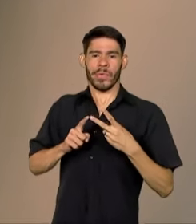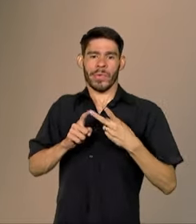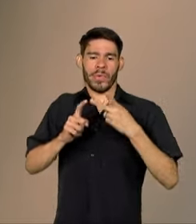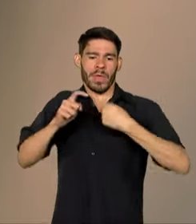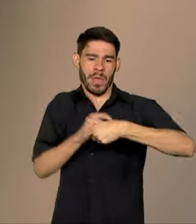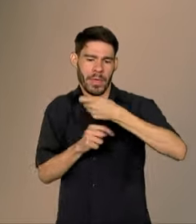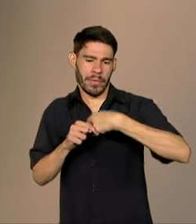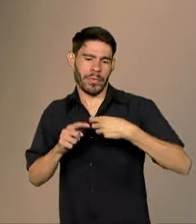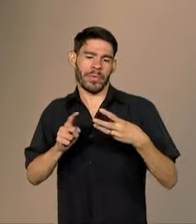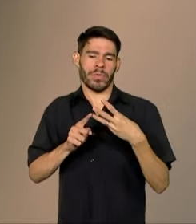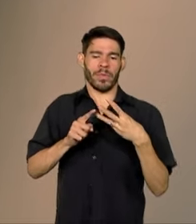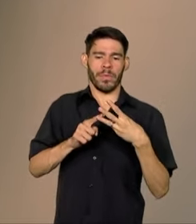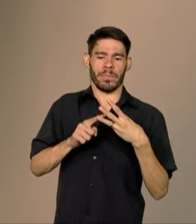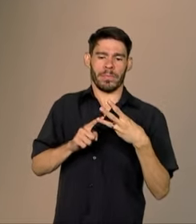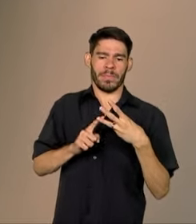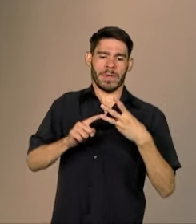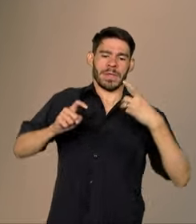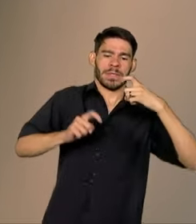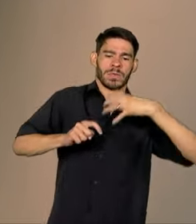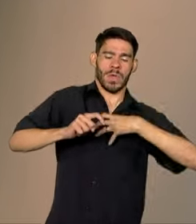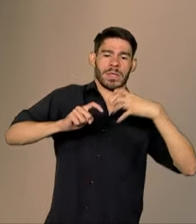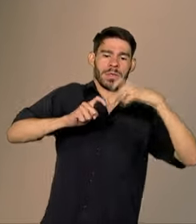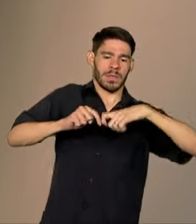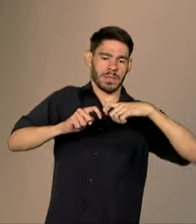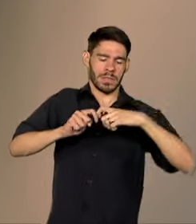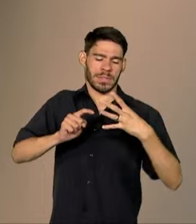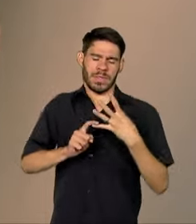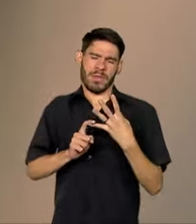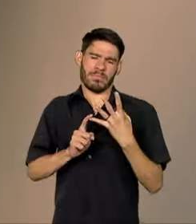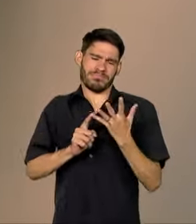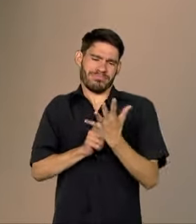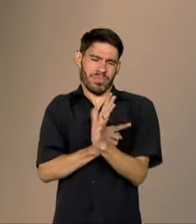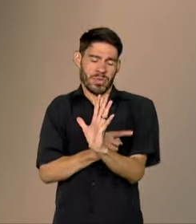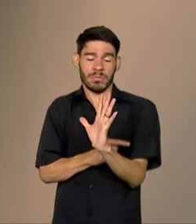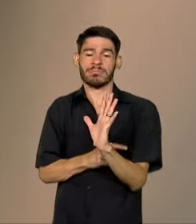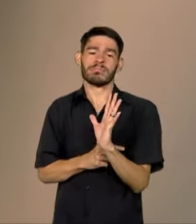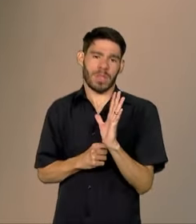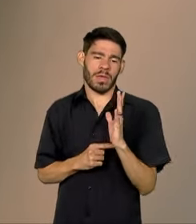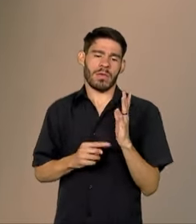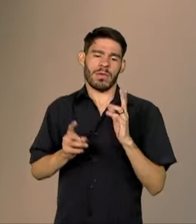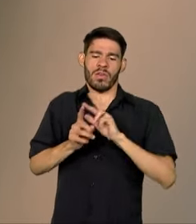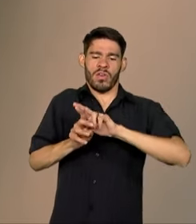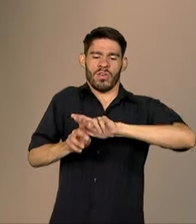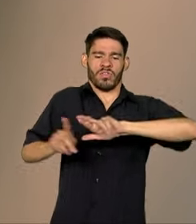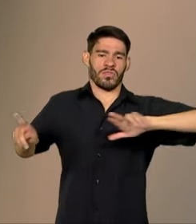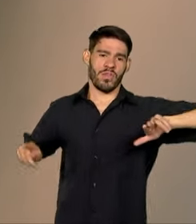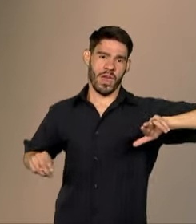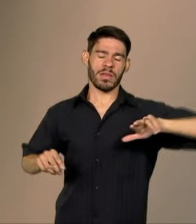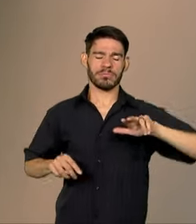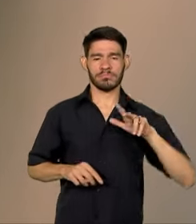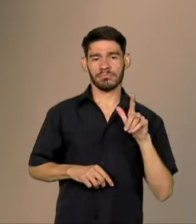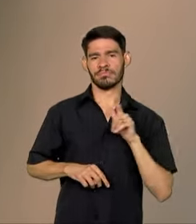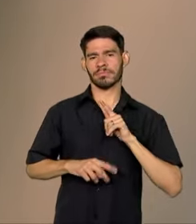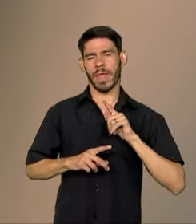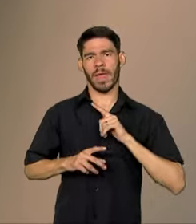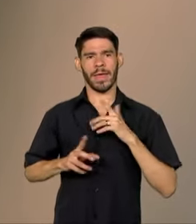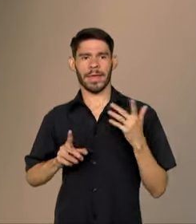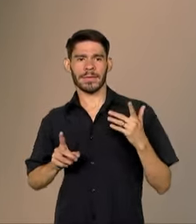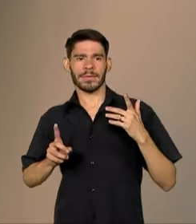econômica, em sua condição sexual, enfim, na sua diversidade, você tem